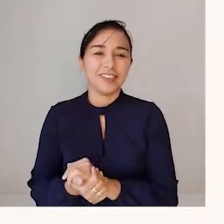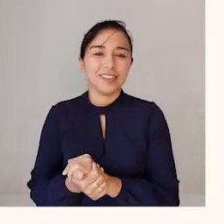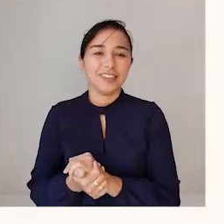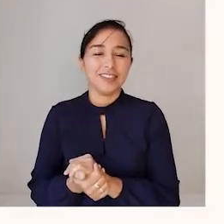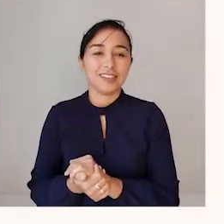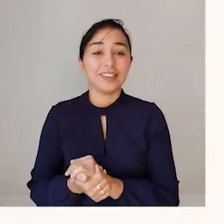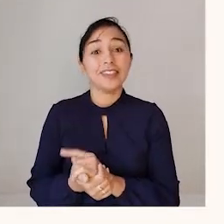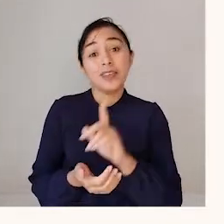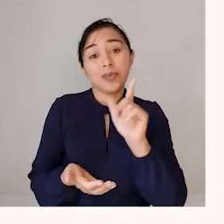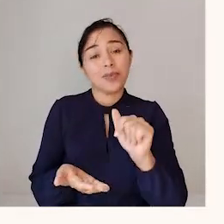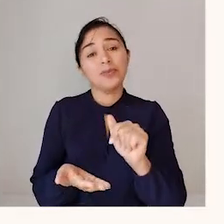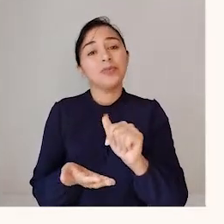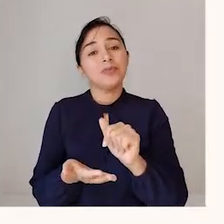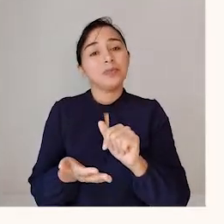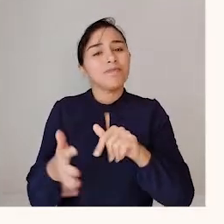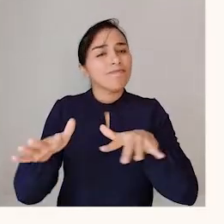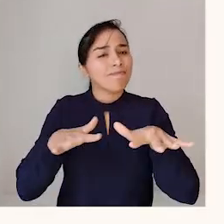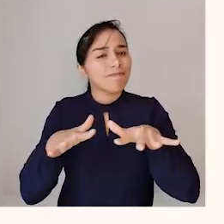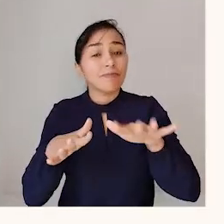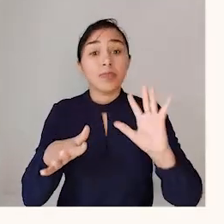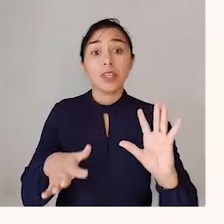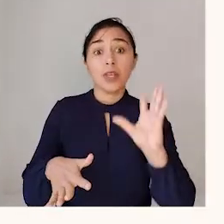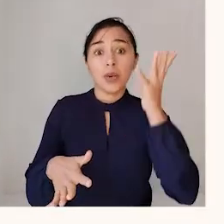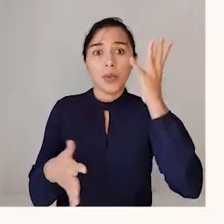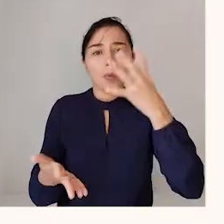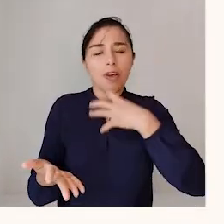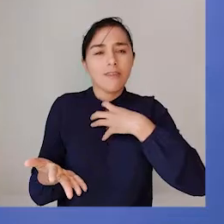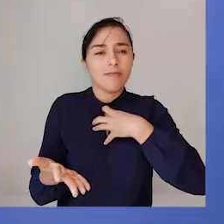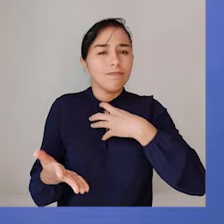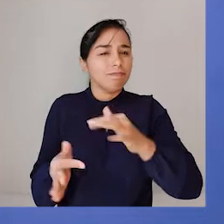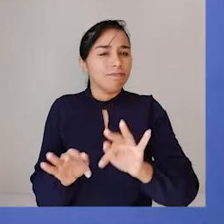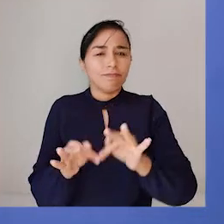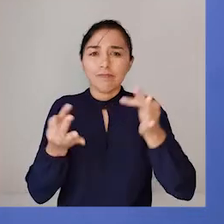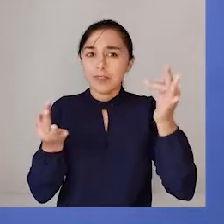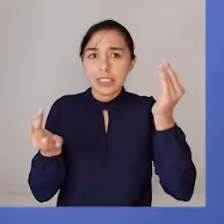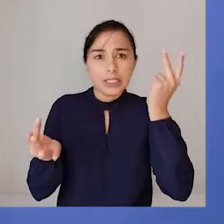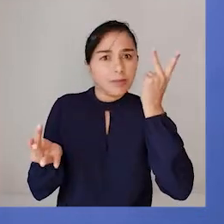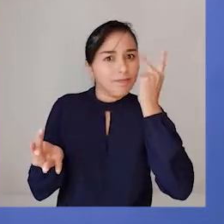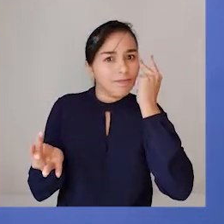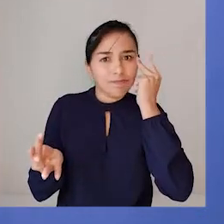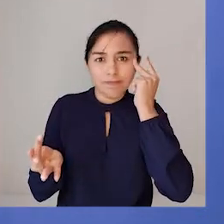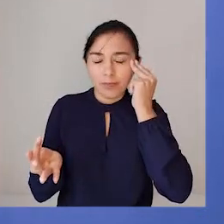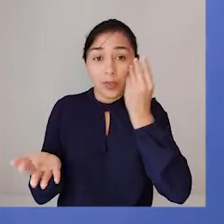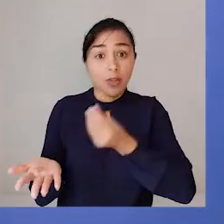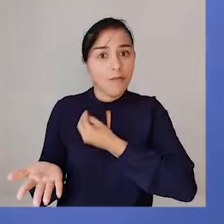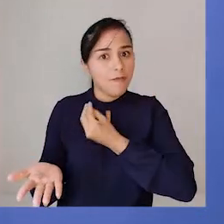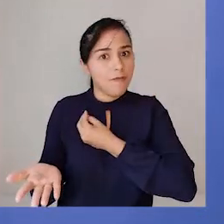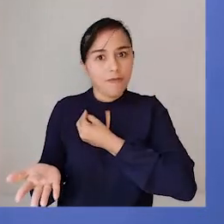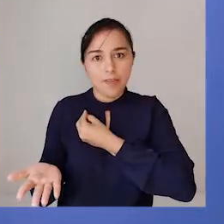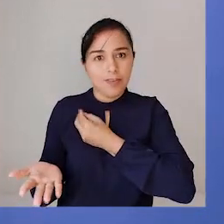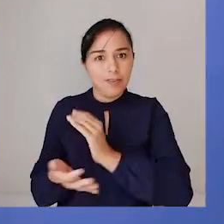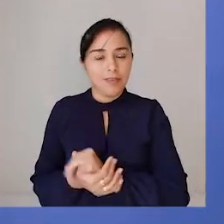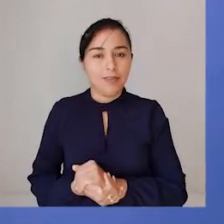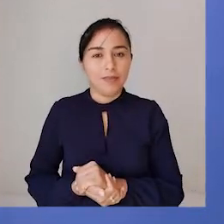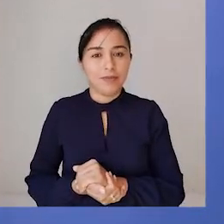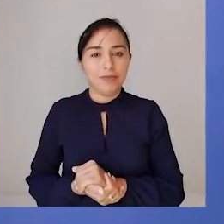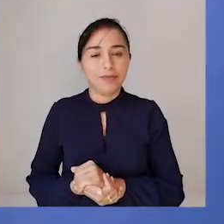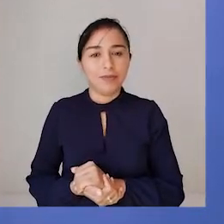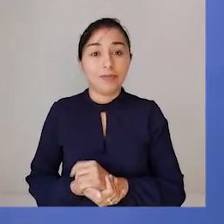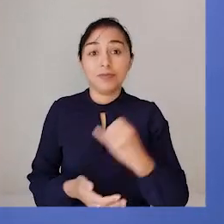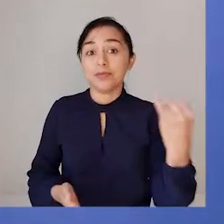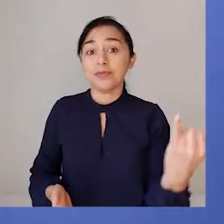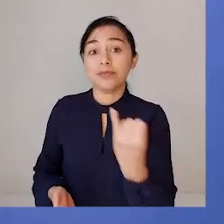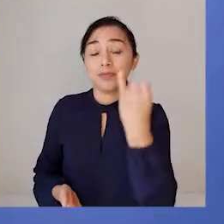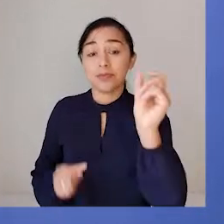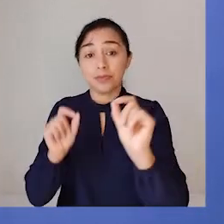exemplo. Essas ações, elas acontecem de maneira muito intuitiva, como eu já disse, no nosso cotidiano. O importante